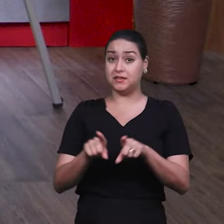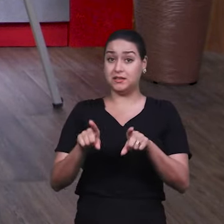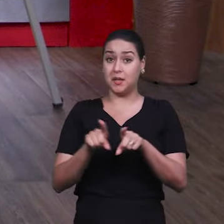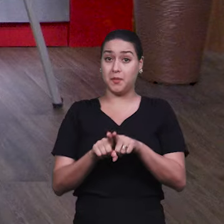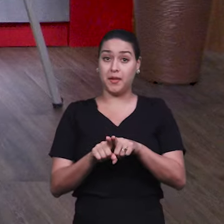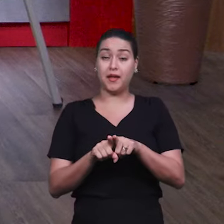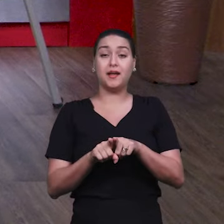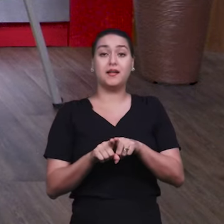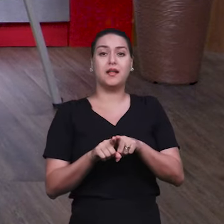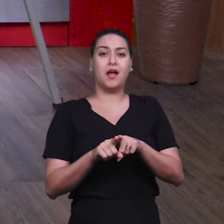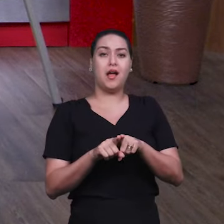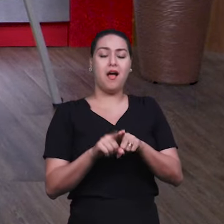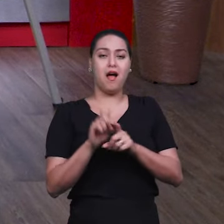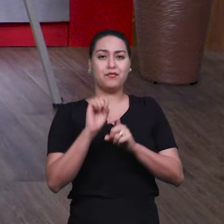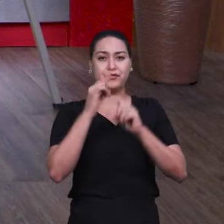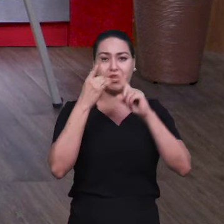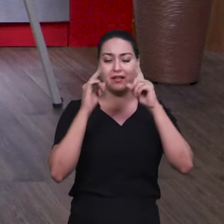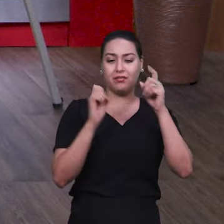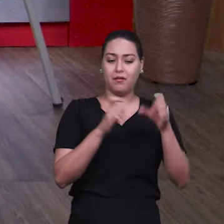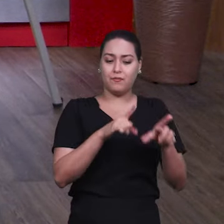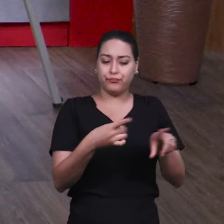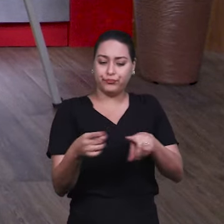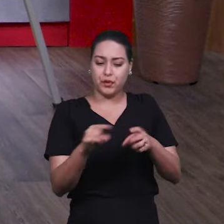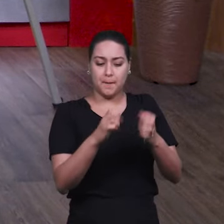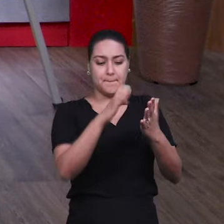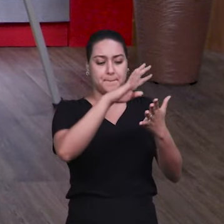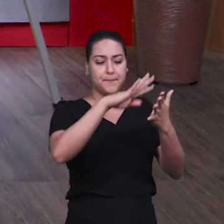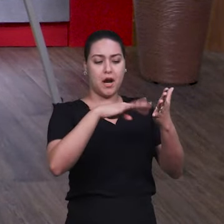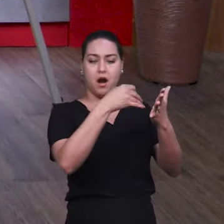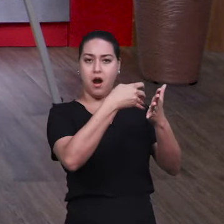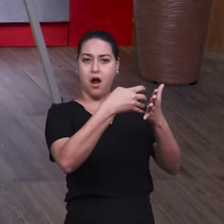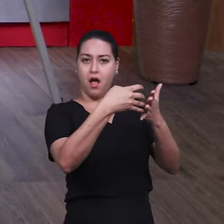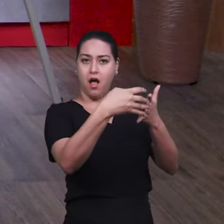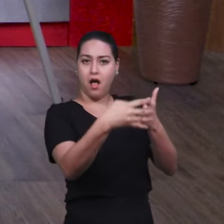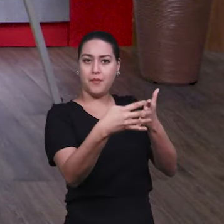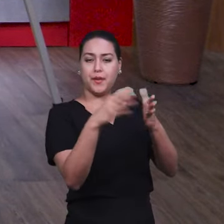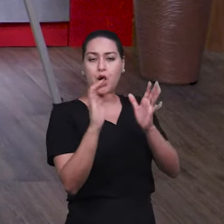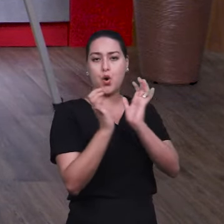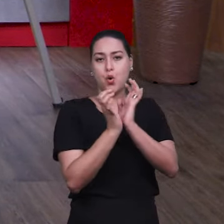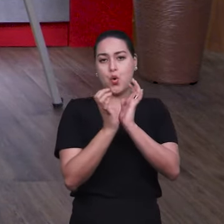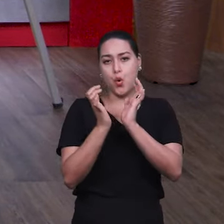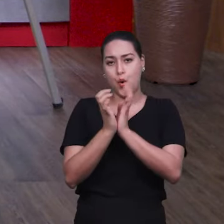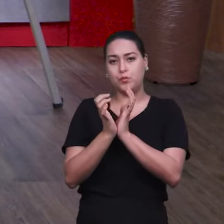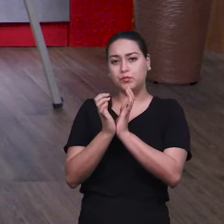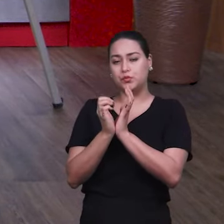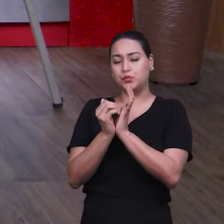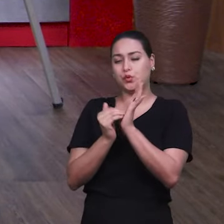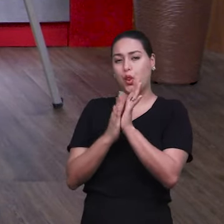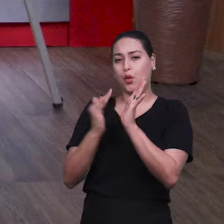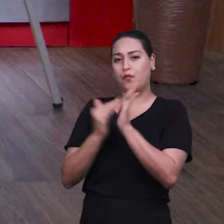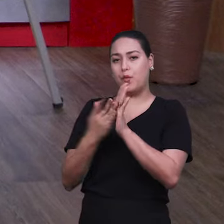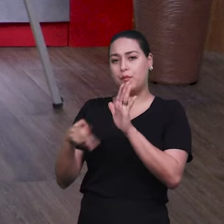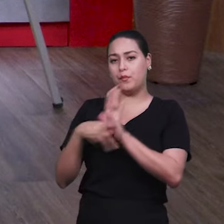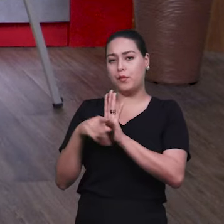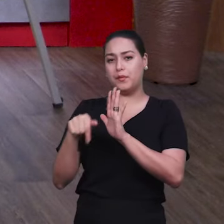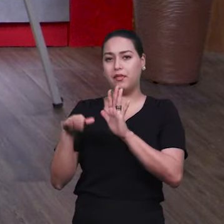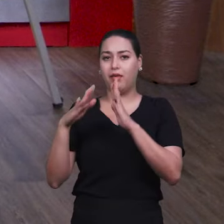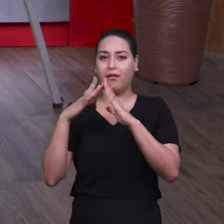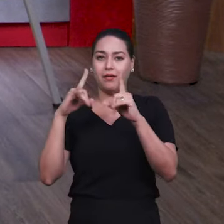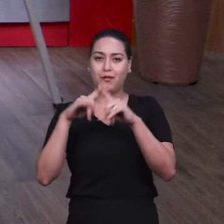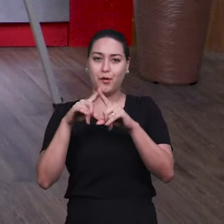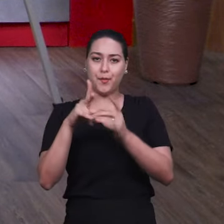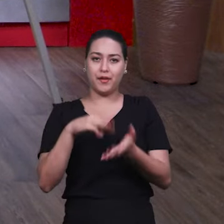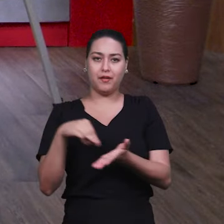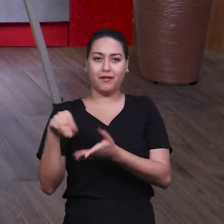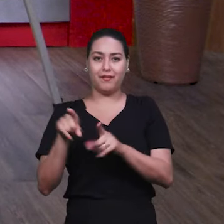arranjos, né, para cor e para orquestras utilizadas na Igreja Cristã Maranata. Muito bem. Também